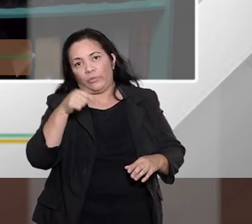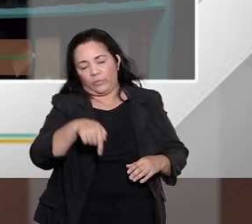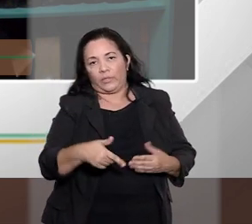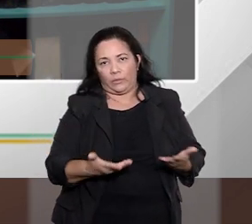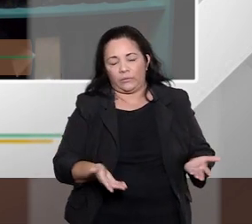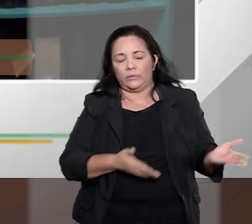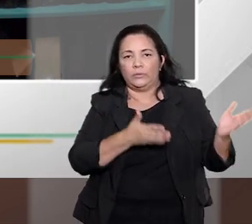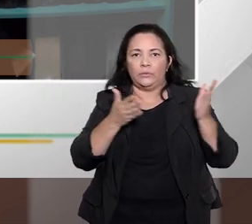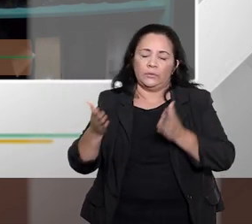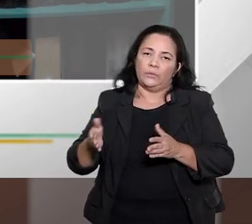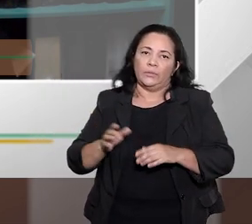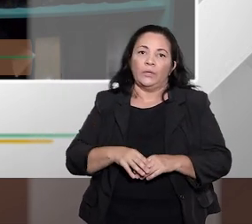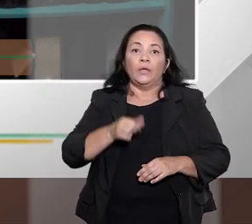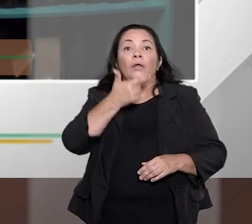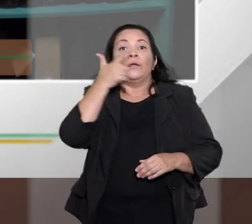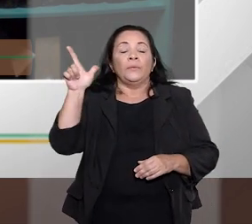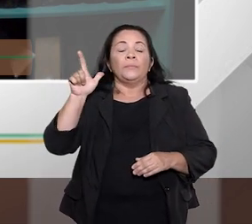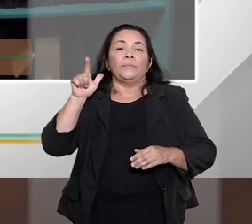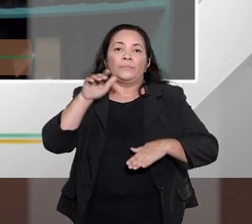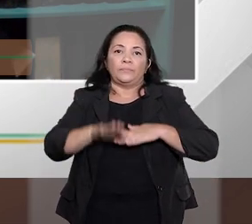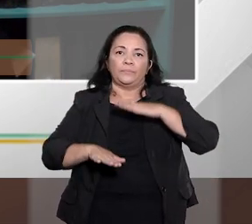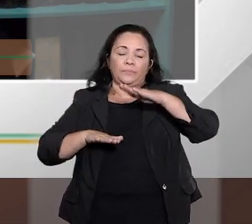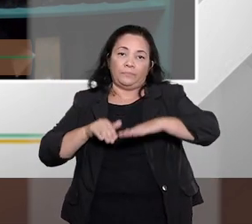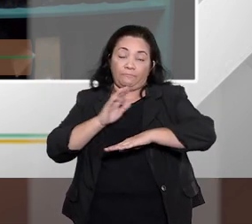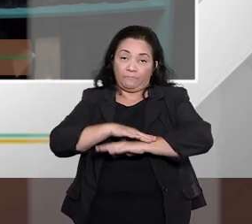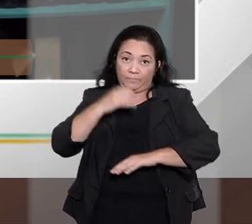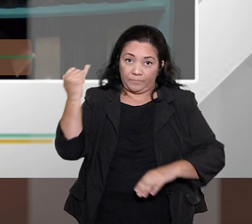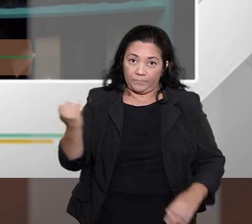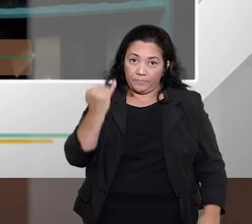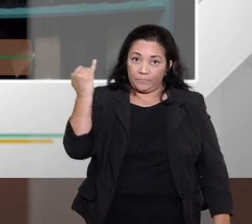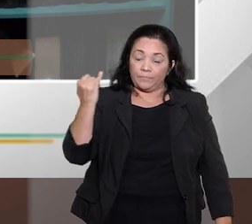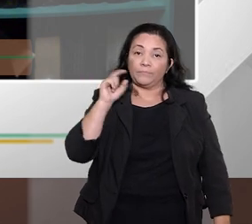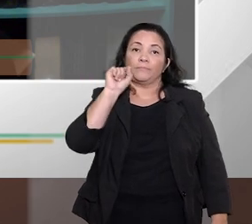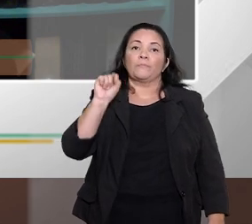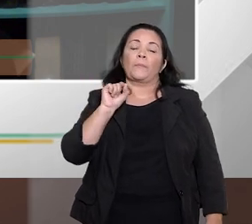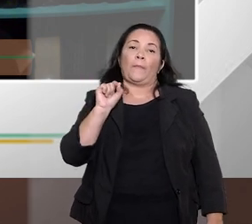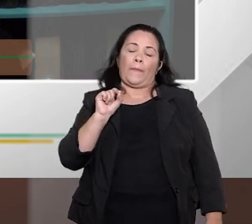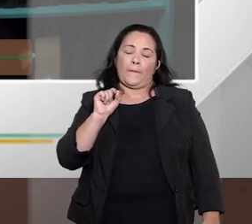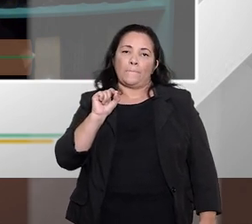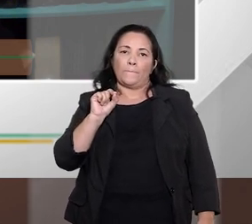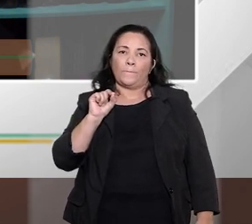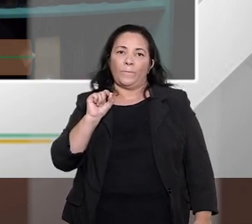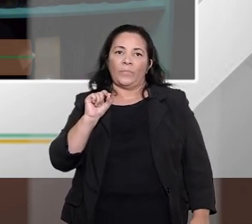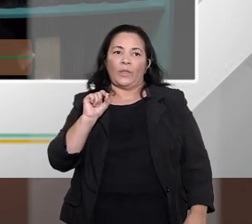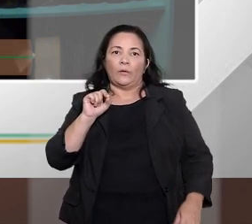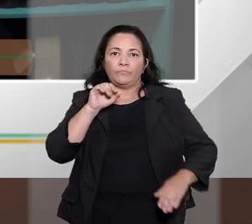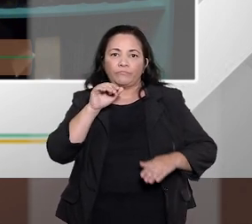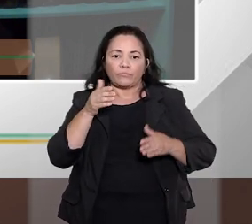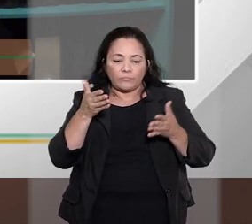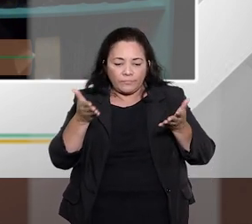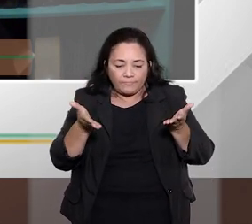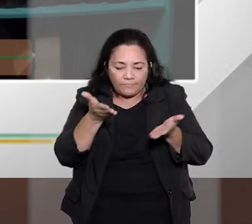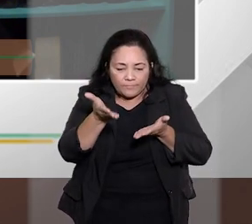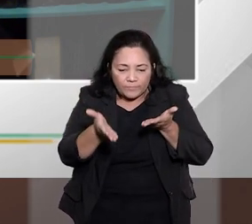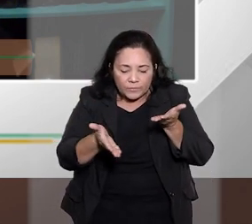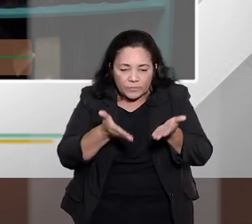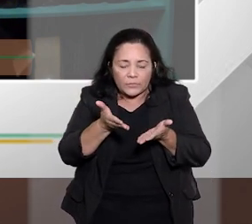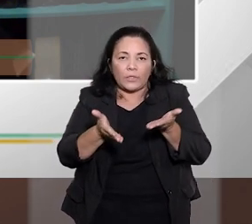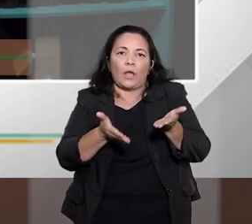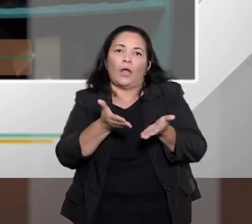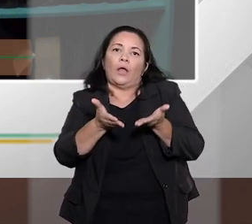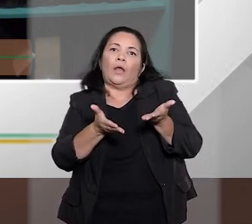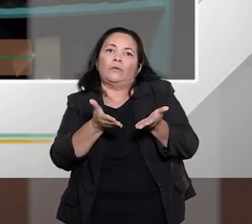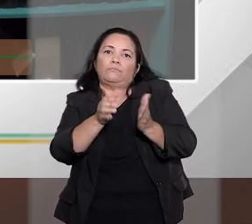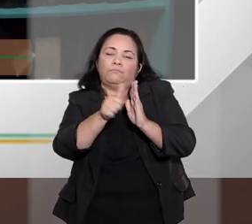talvez o momento mais importante com o chamado tratamento, a gente vai detalhar isso, mas